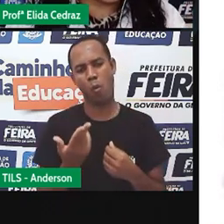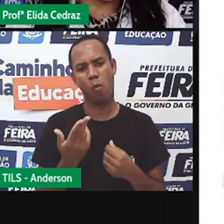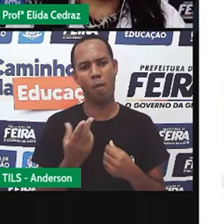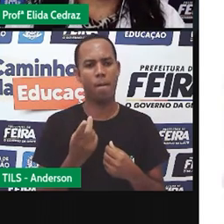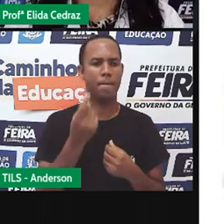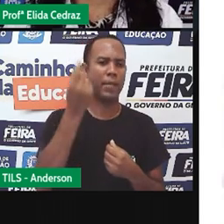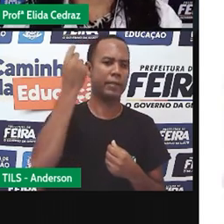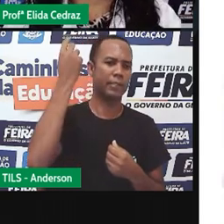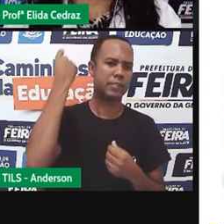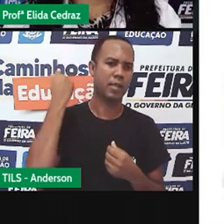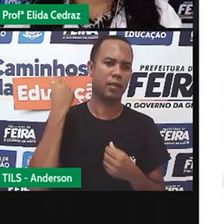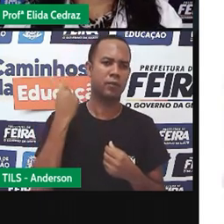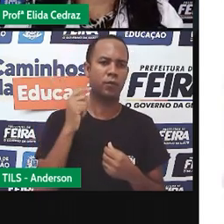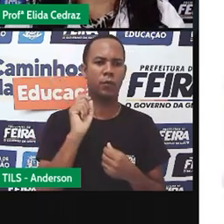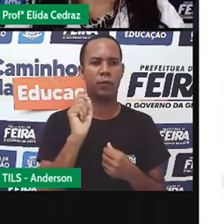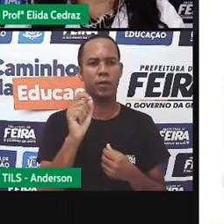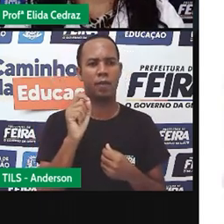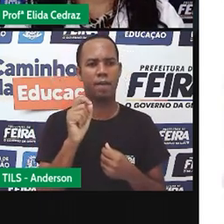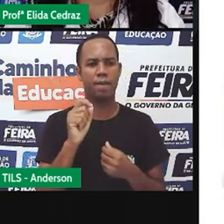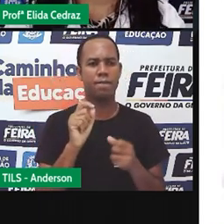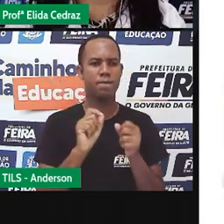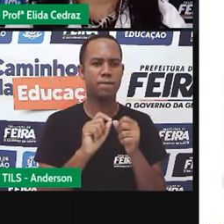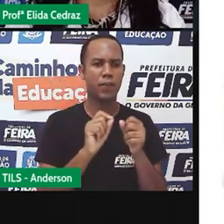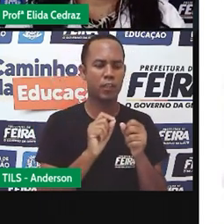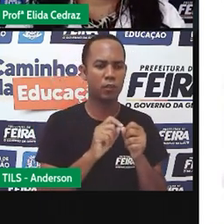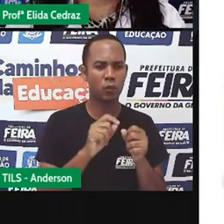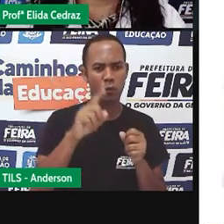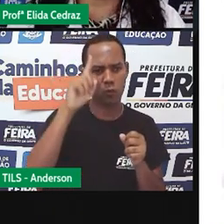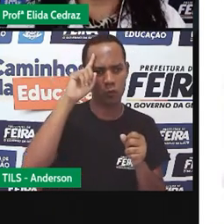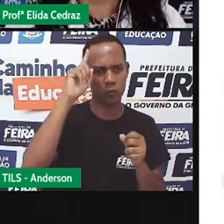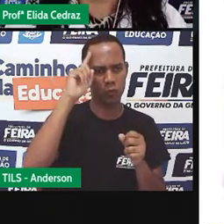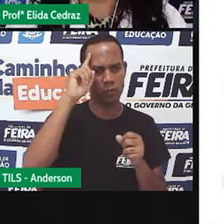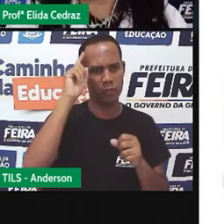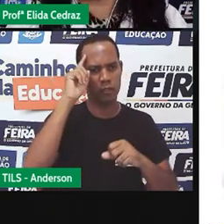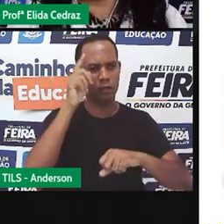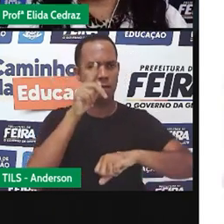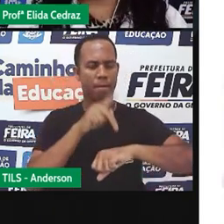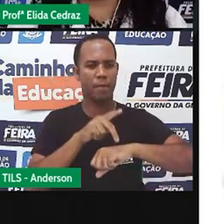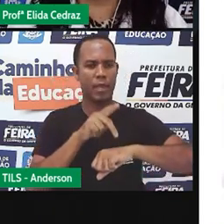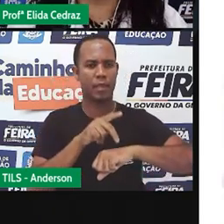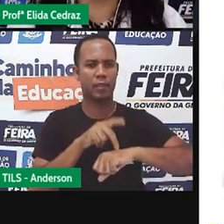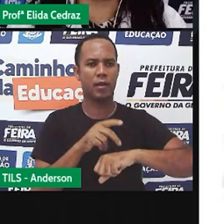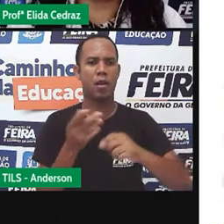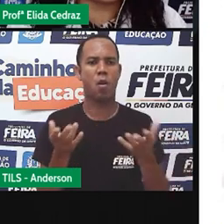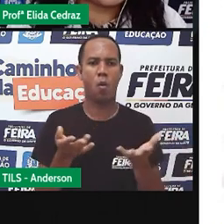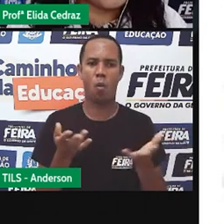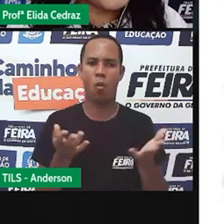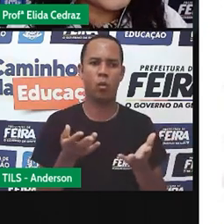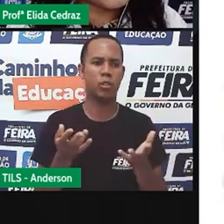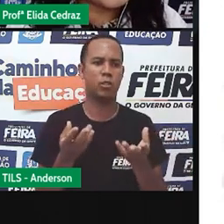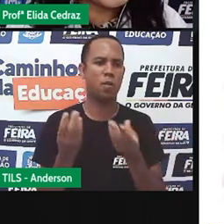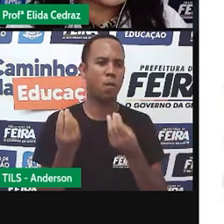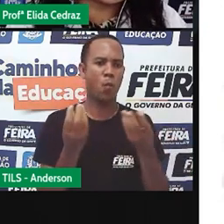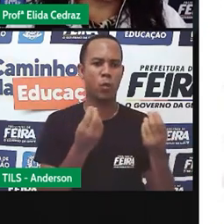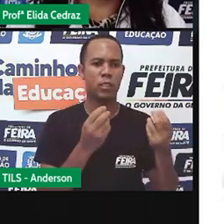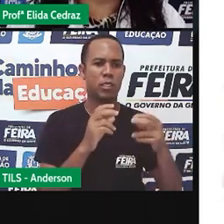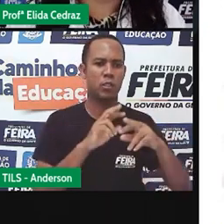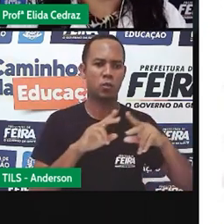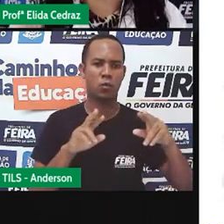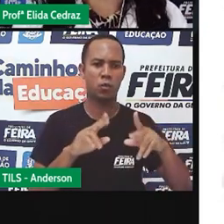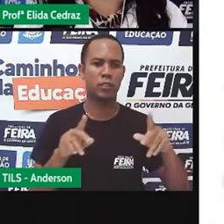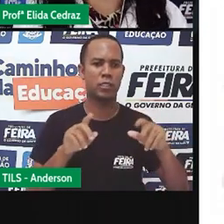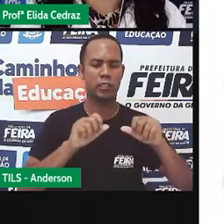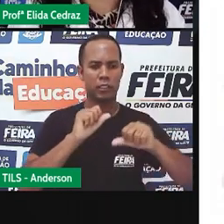Júlio César, onde o jornal era feito todos os dias em pedras, para hoje, muita coisa aconteceu